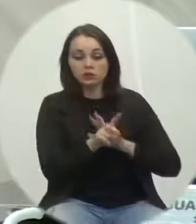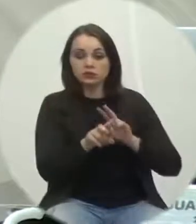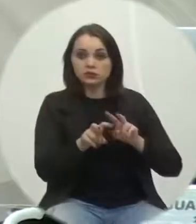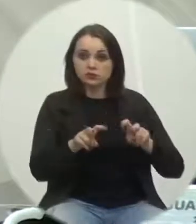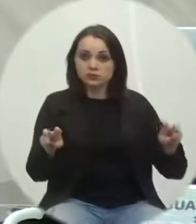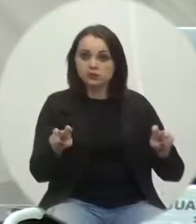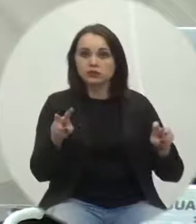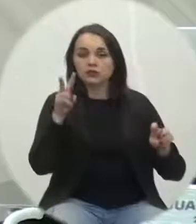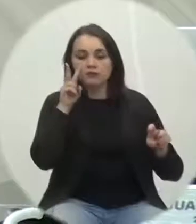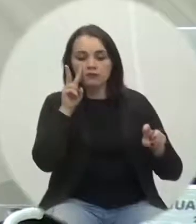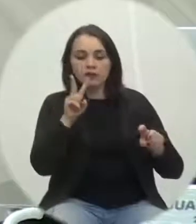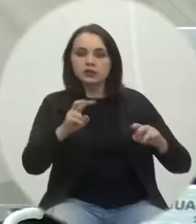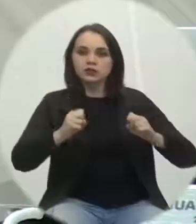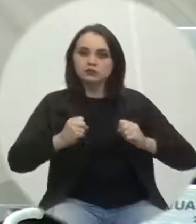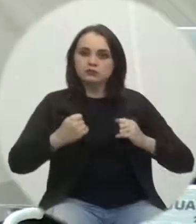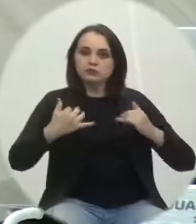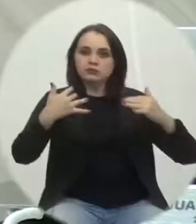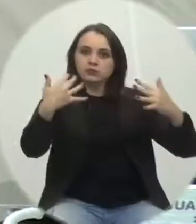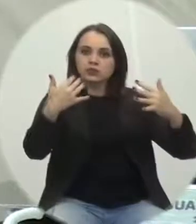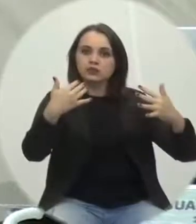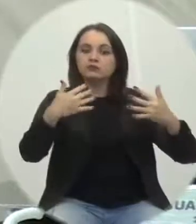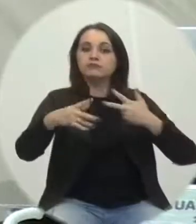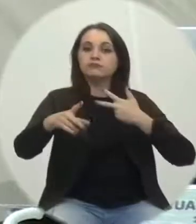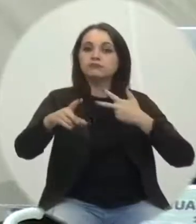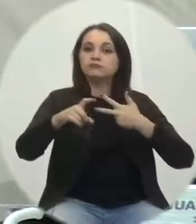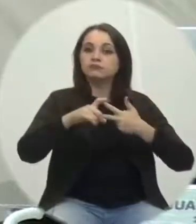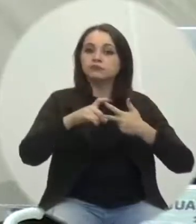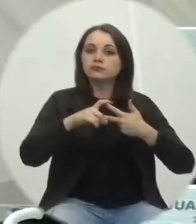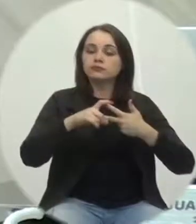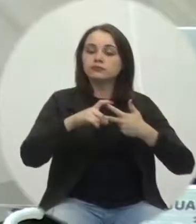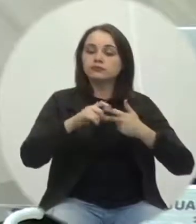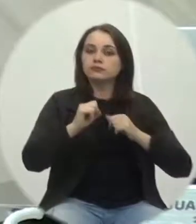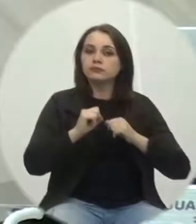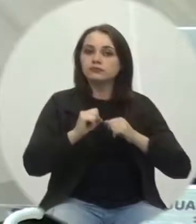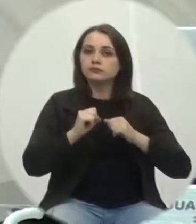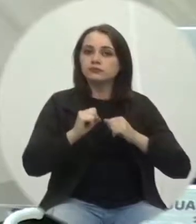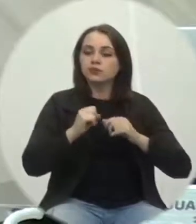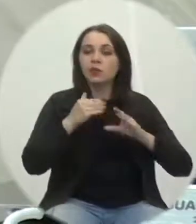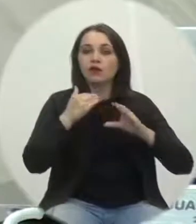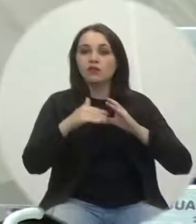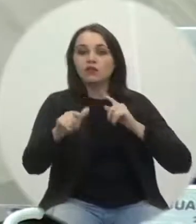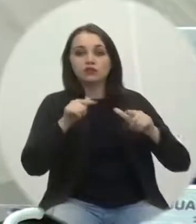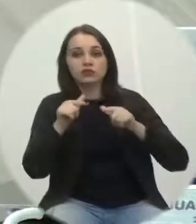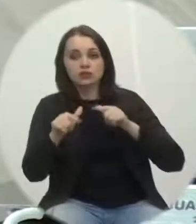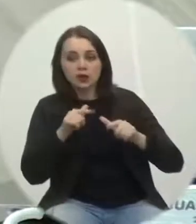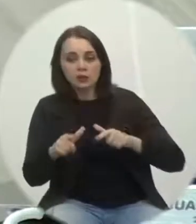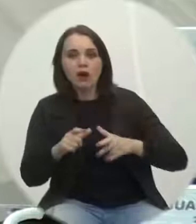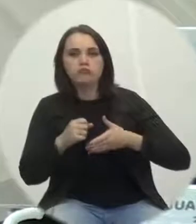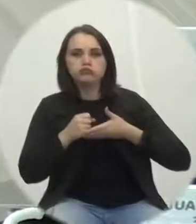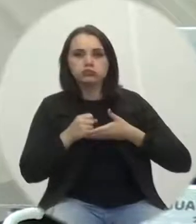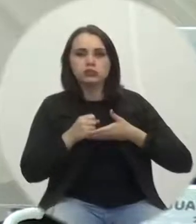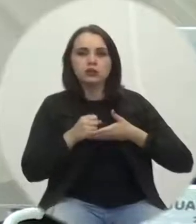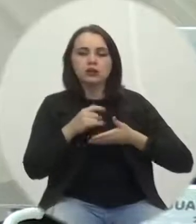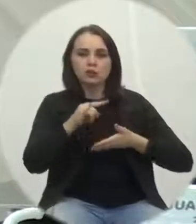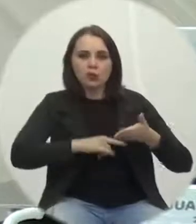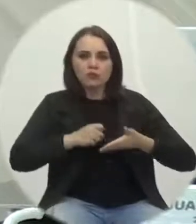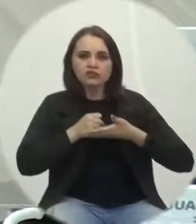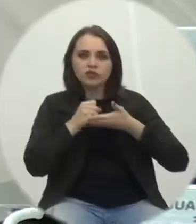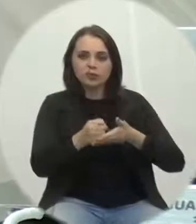o plenário na forma regimental o envio de expediente à Câmara dos Deputados da presente moção de apoio ao projeto PL